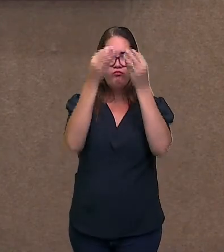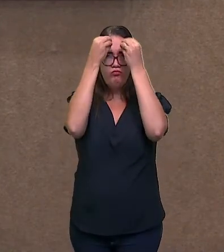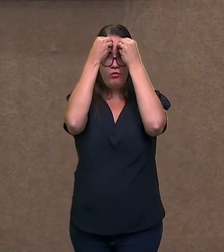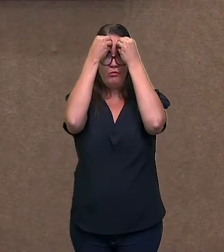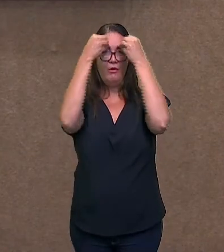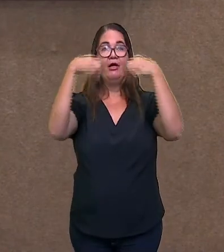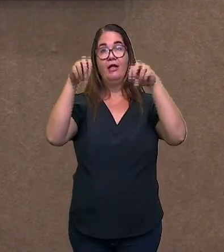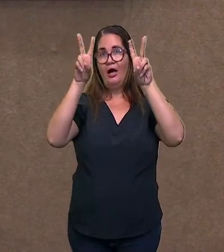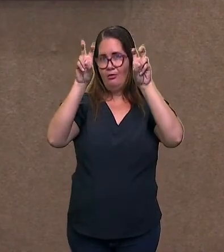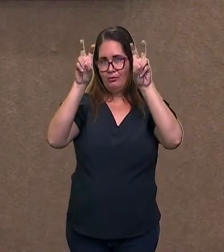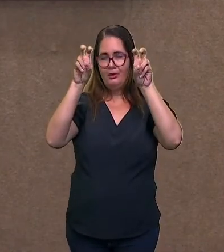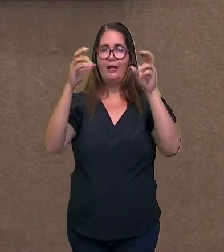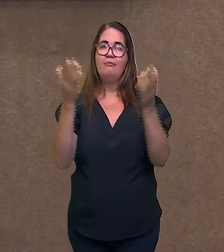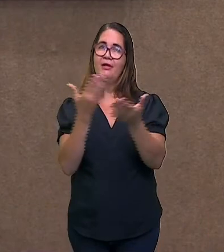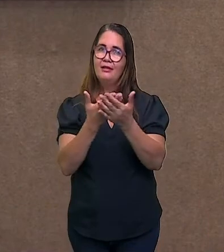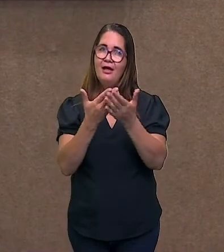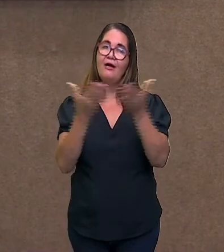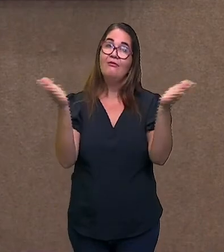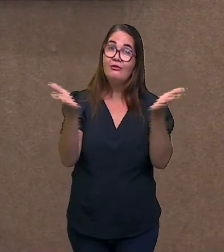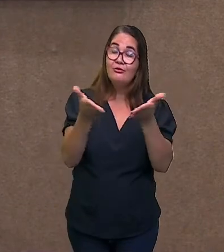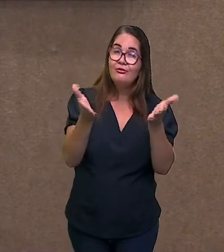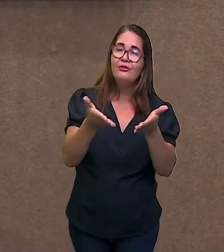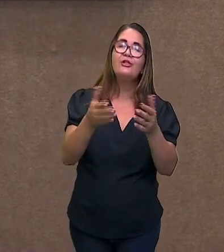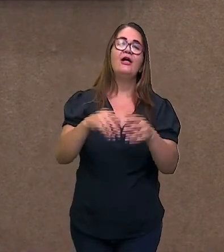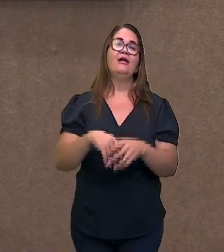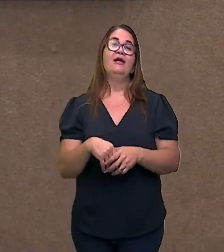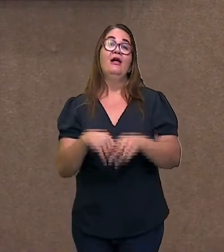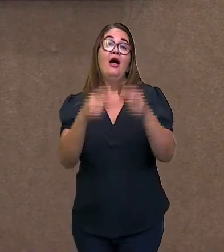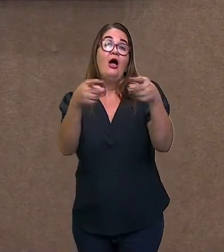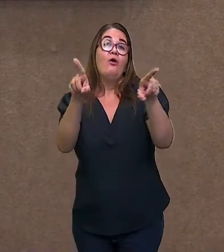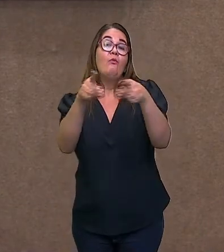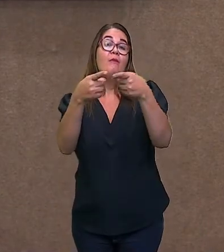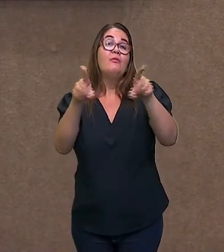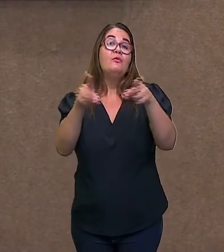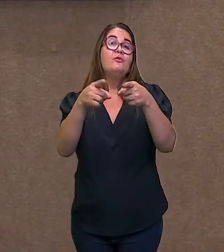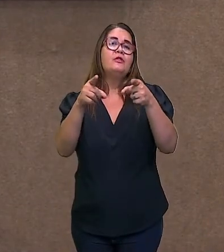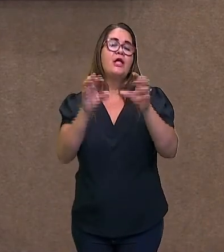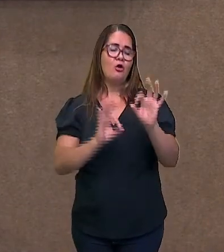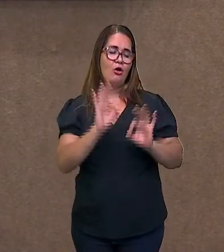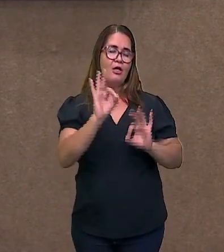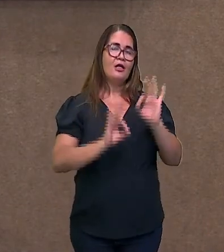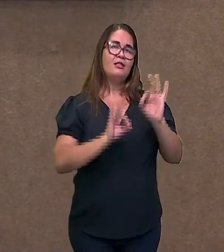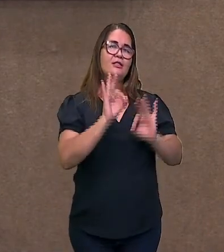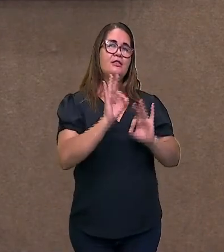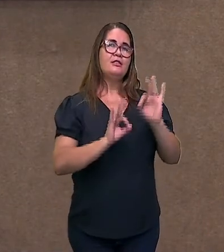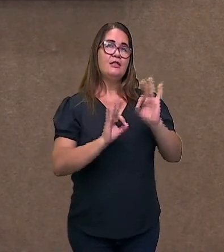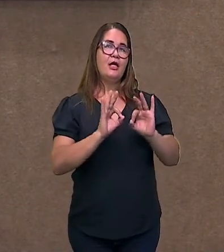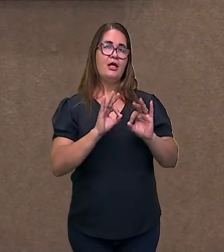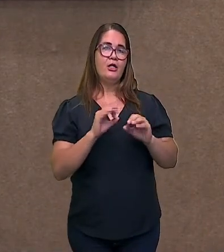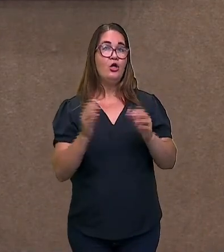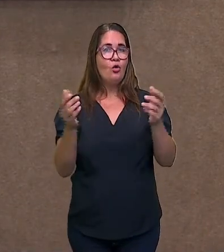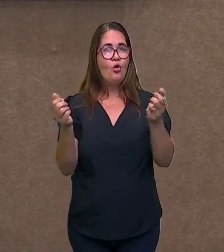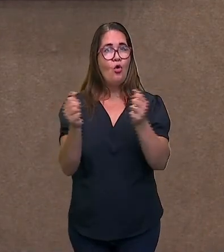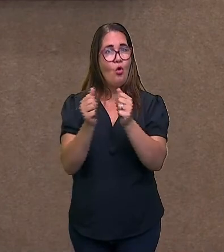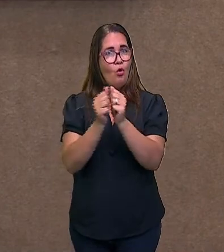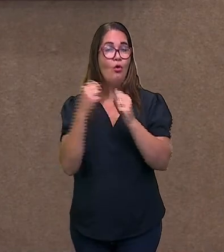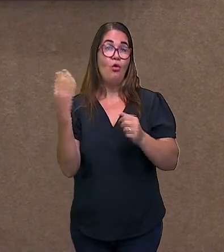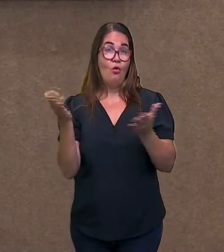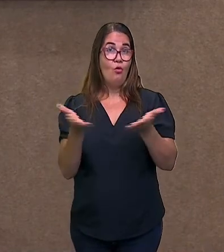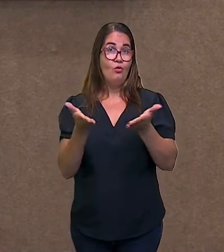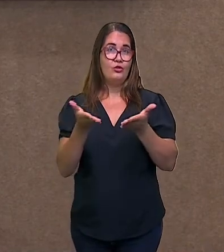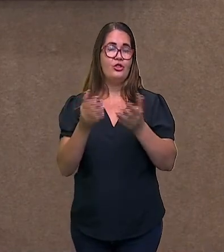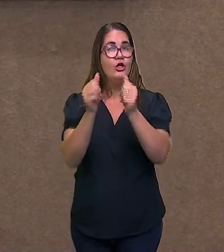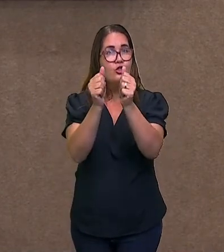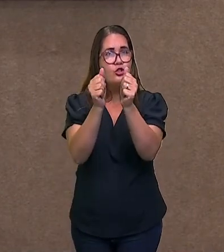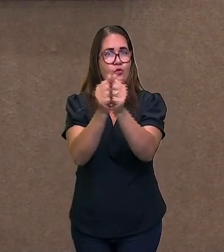de estudar. É o momento da nossa paródia. Será qual música que eu preparei hoje? Eu quero ver todo mundo dançando aí junto